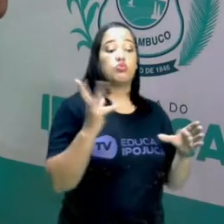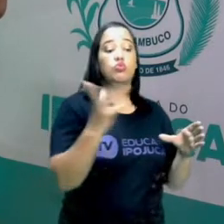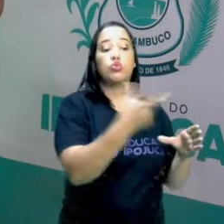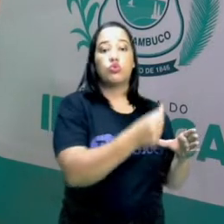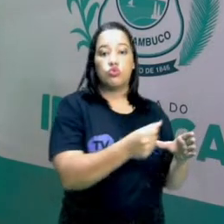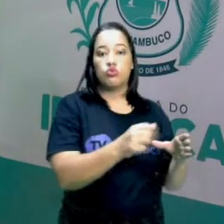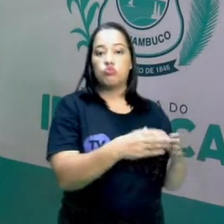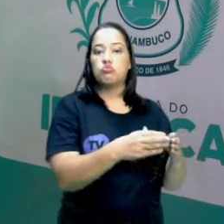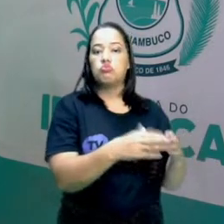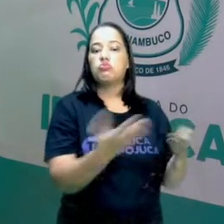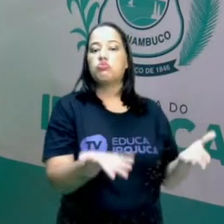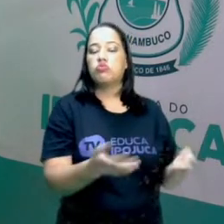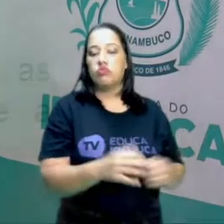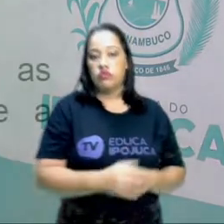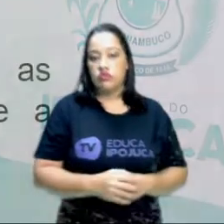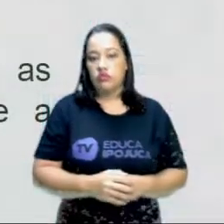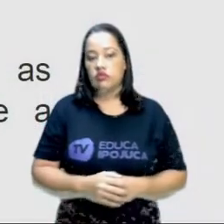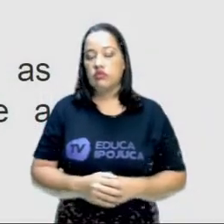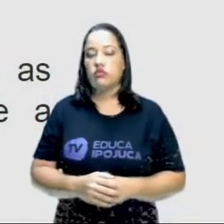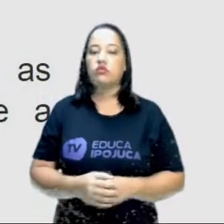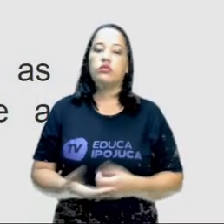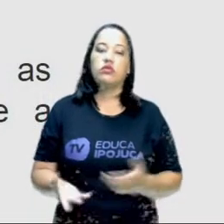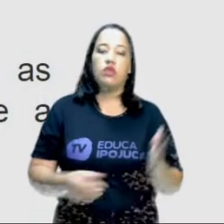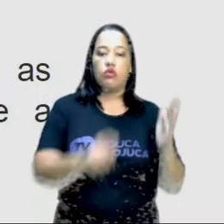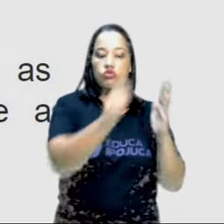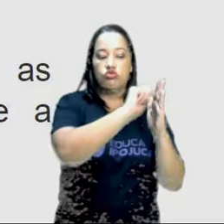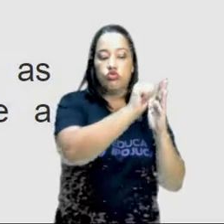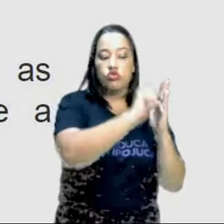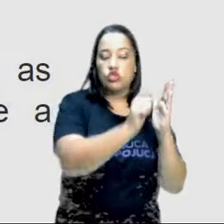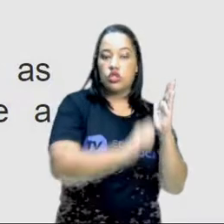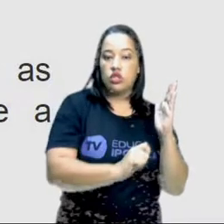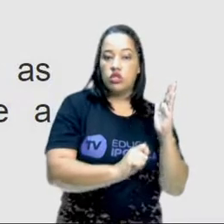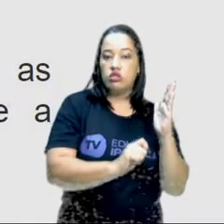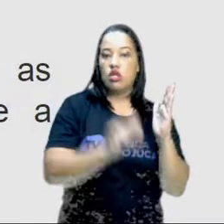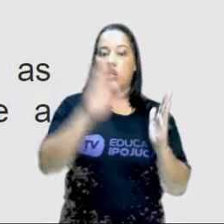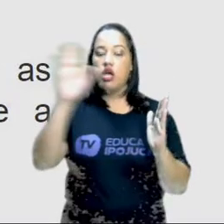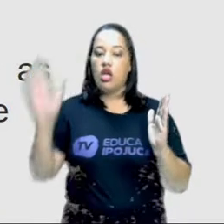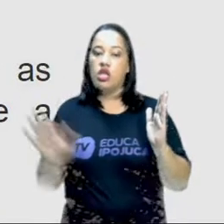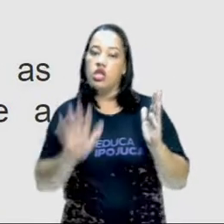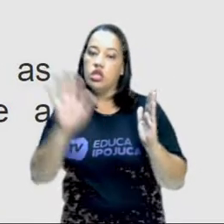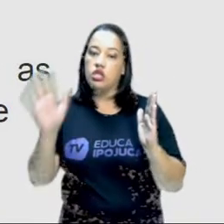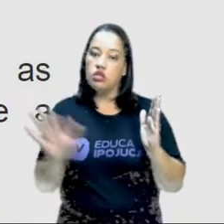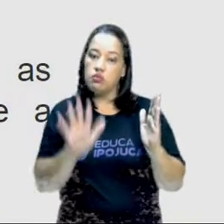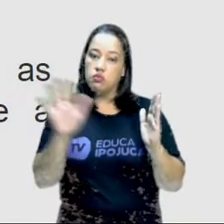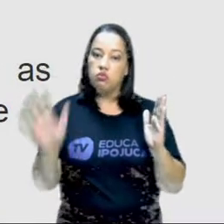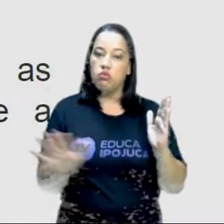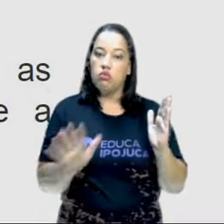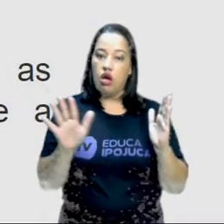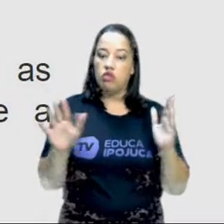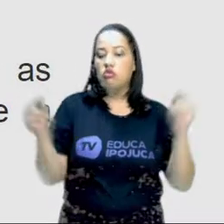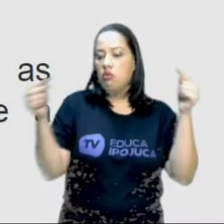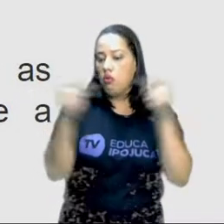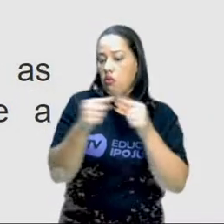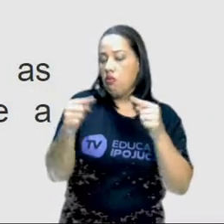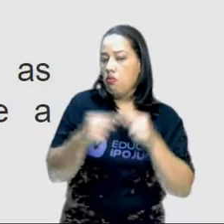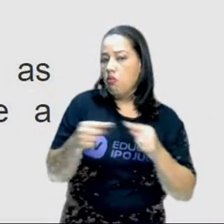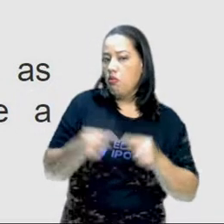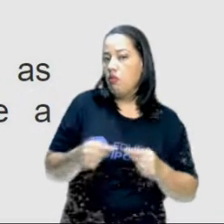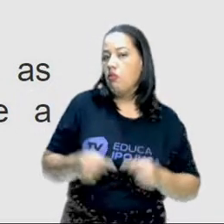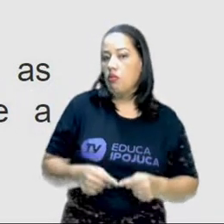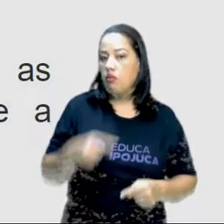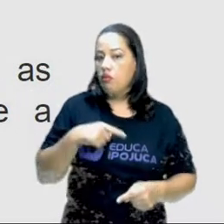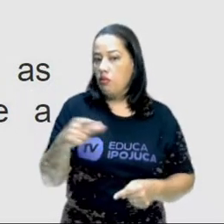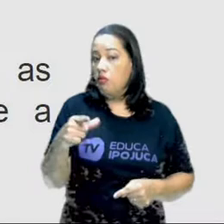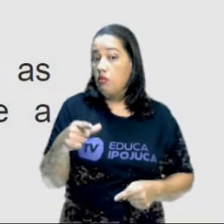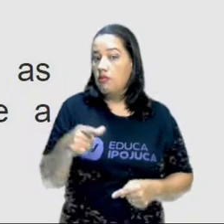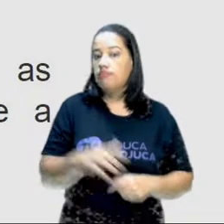Qual a relação entre a parte escrita e o desenho? A parte escrita aqui e o desenho.